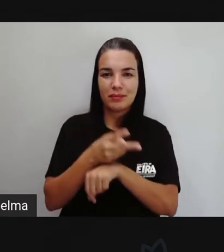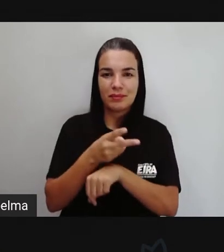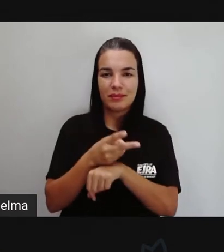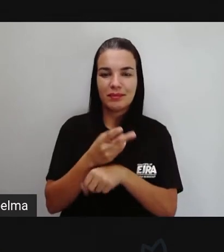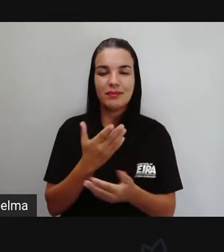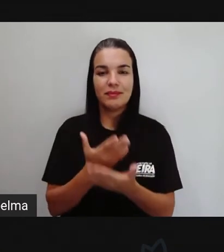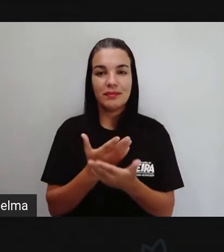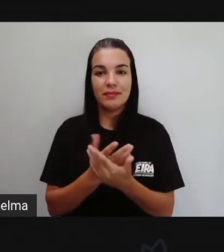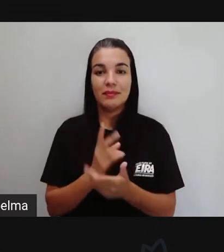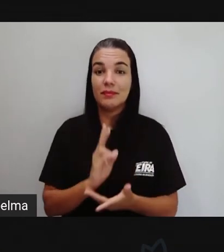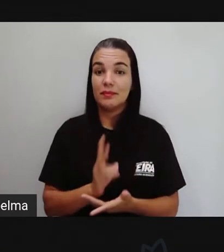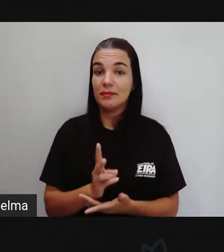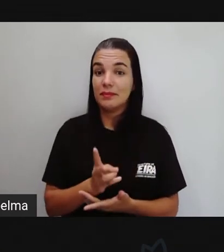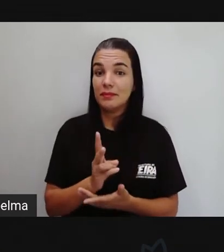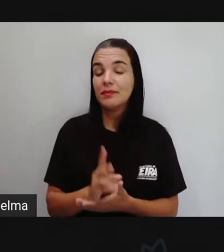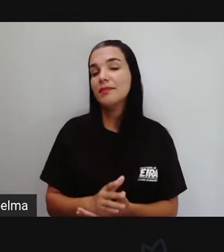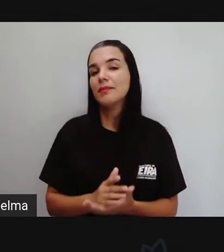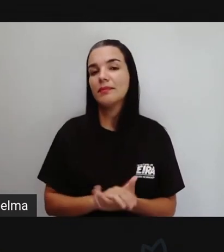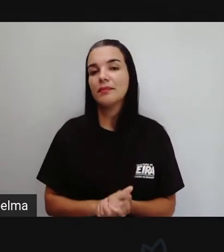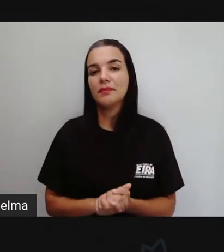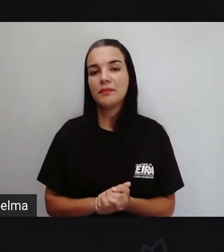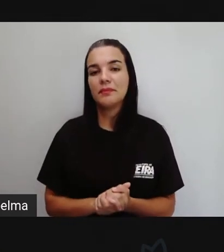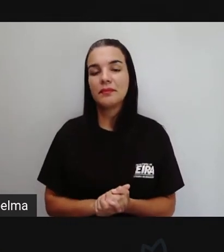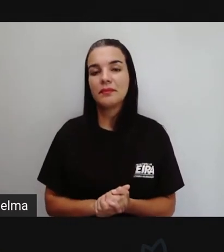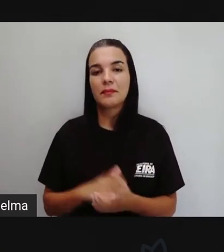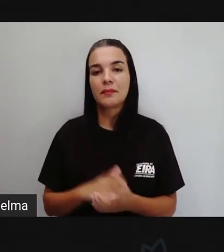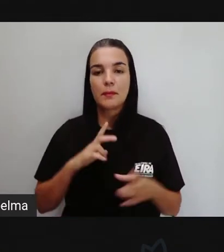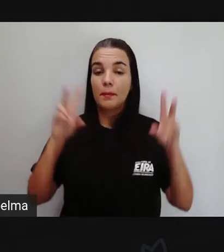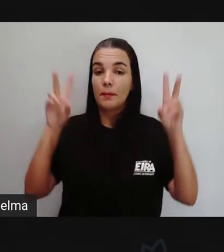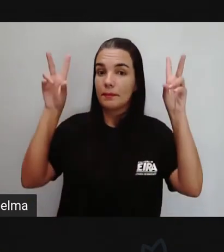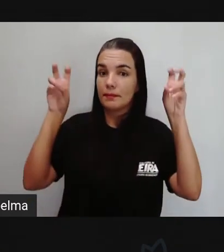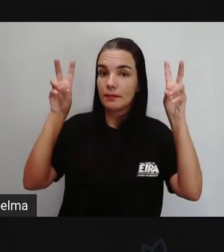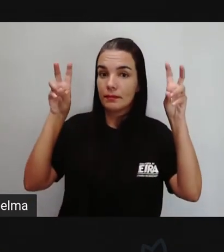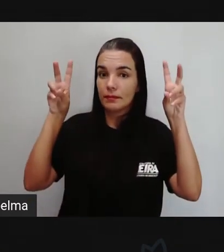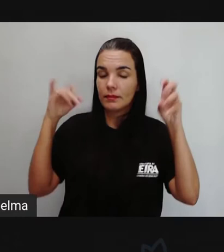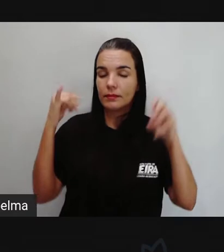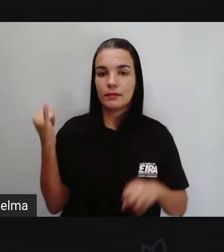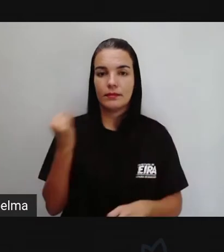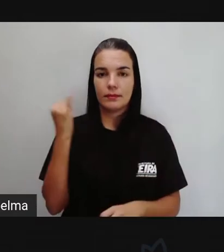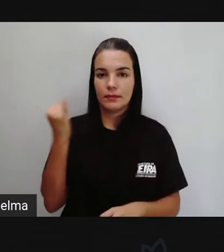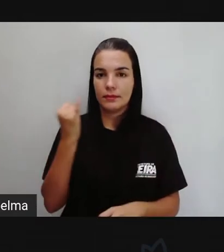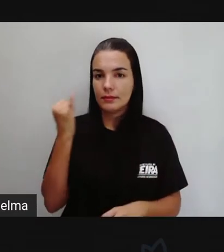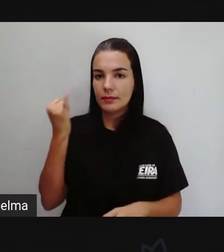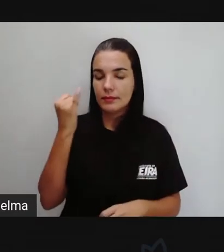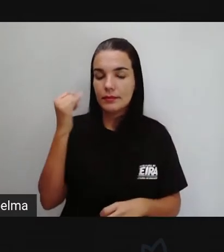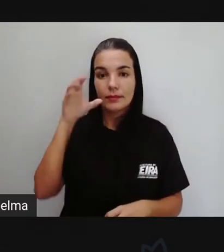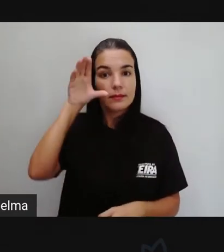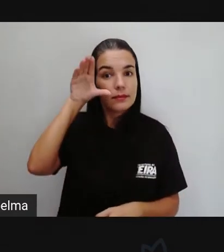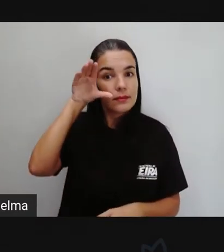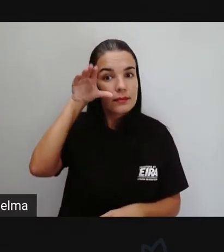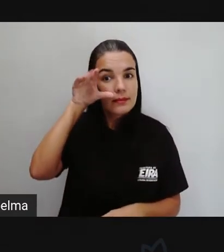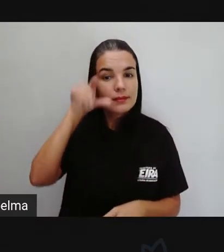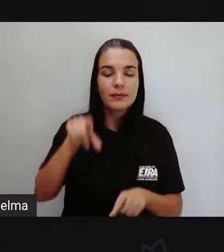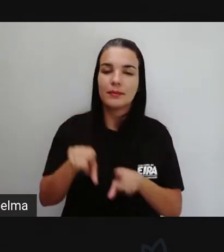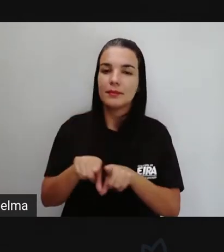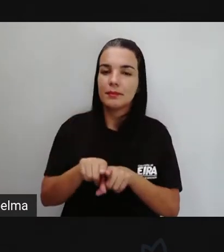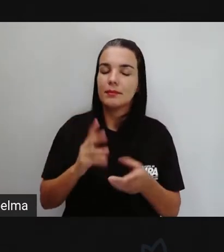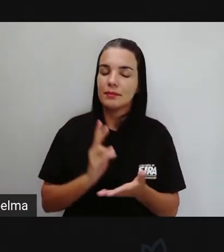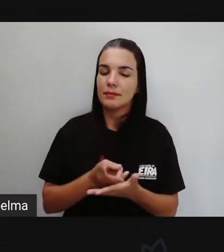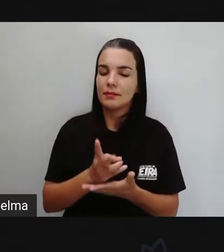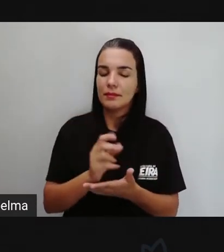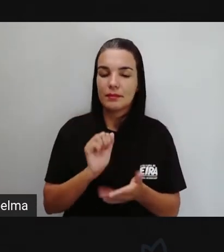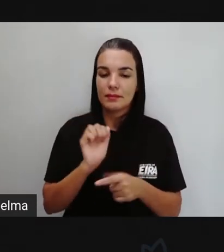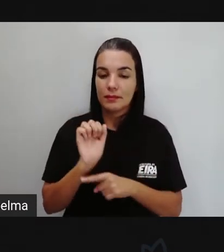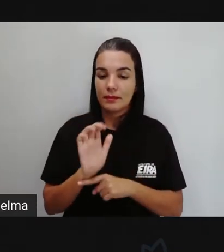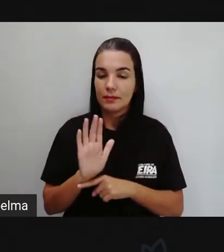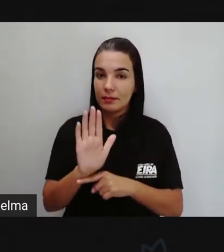continuarmos aí estudando assuntos interessantes, importantes, que vai ajudar vocês aí a continuar com as atividades, mesmo que